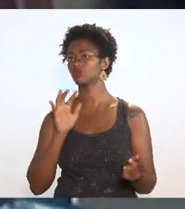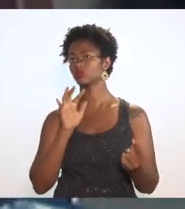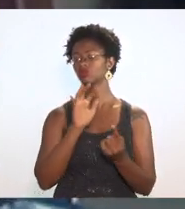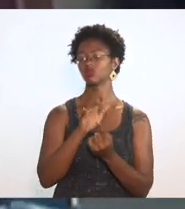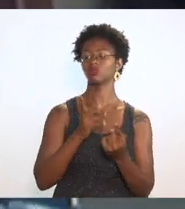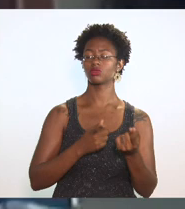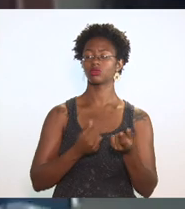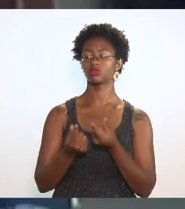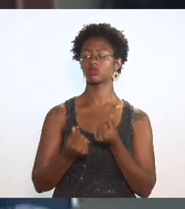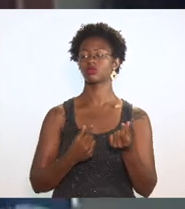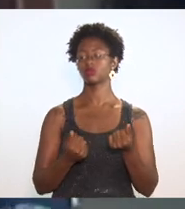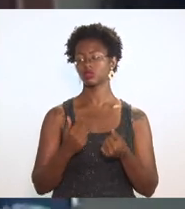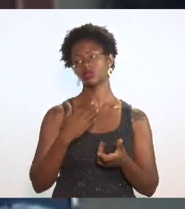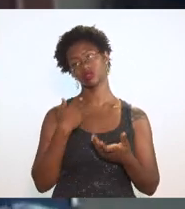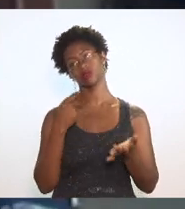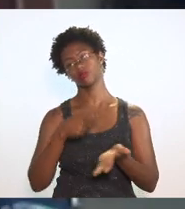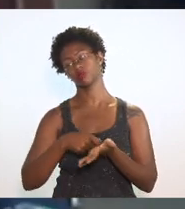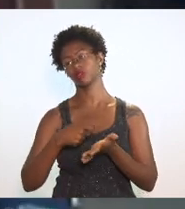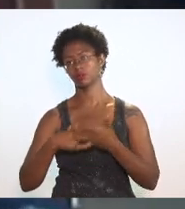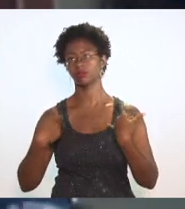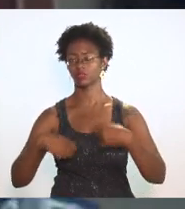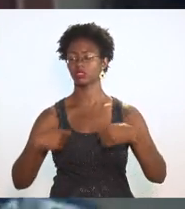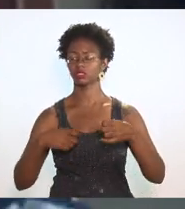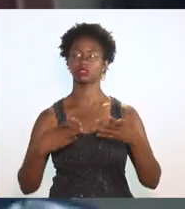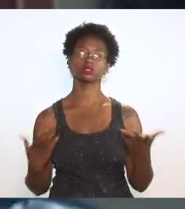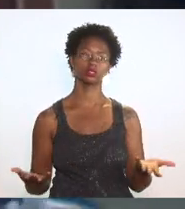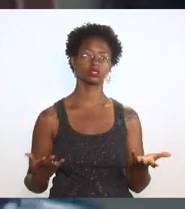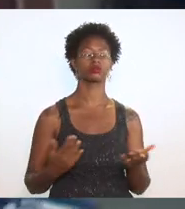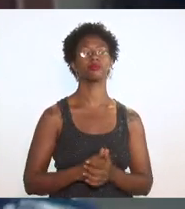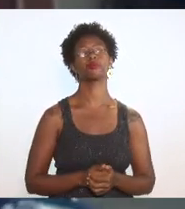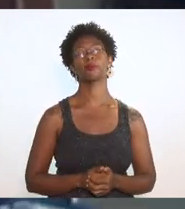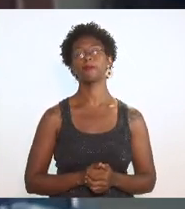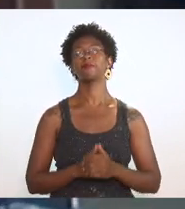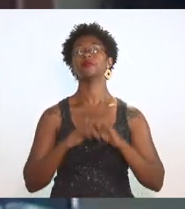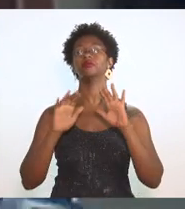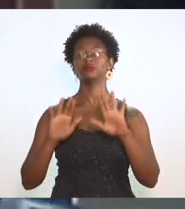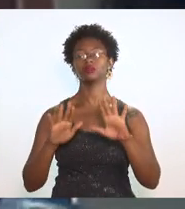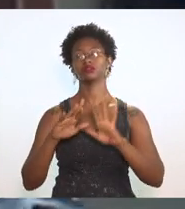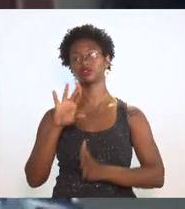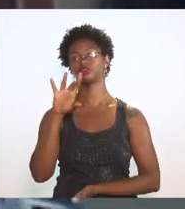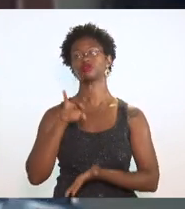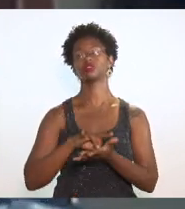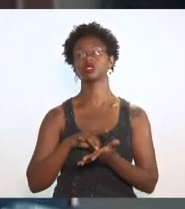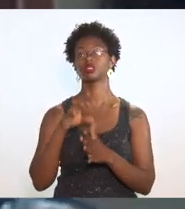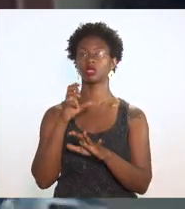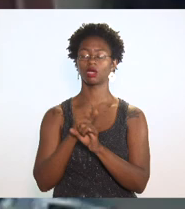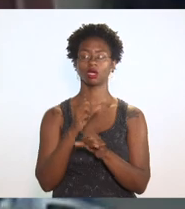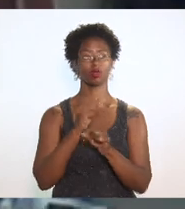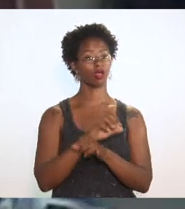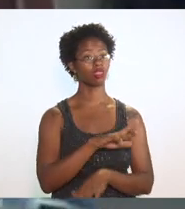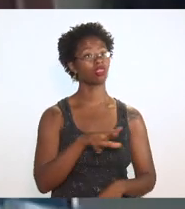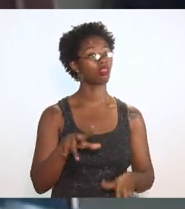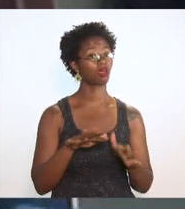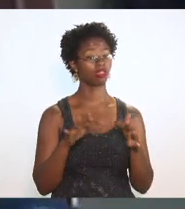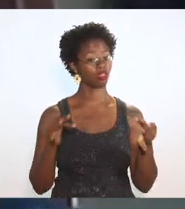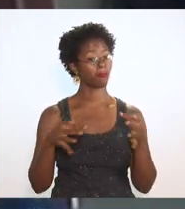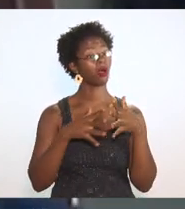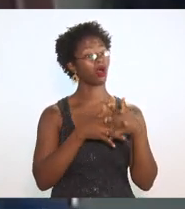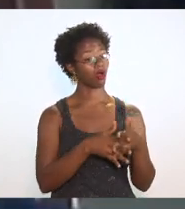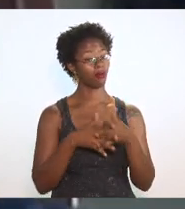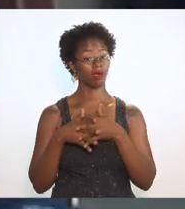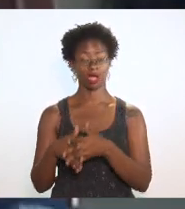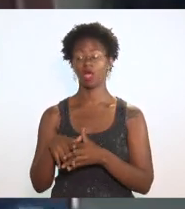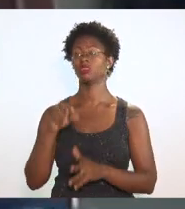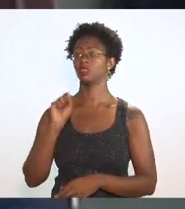exigido pelo artigo 14 e artigo 113 então realmente é um cálculo que não é simples é complexo